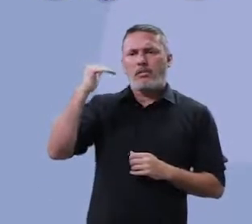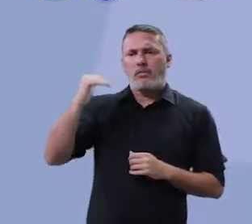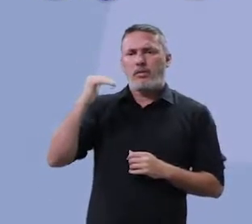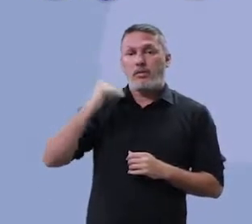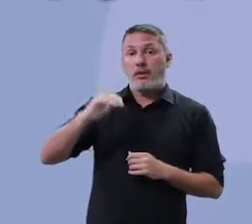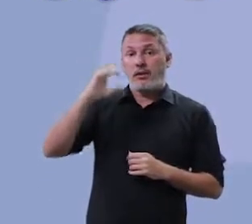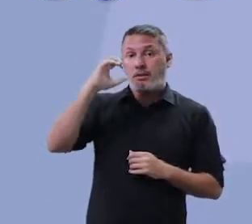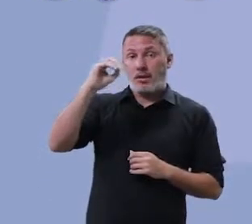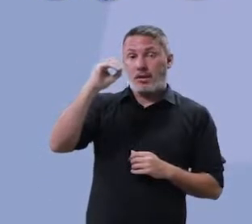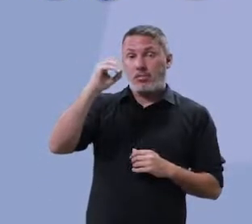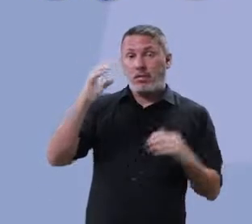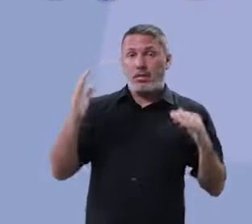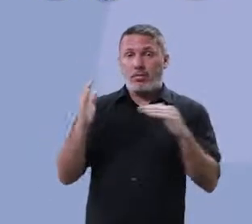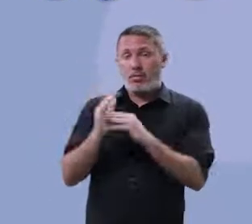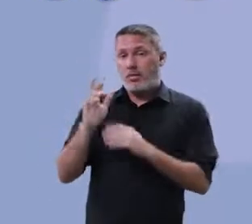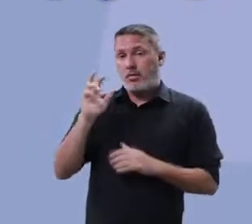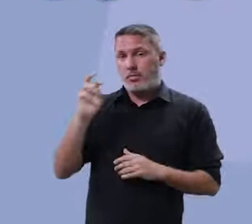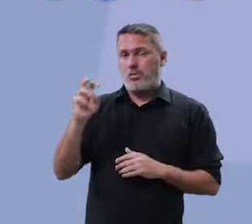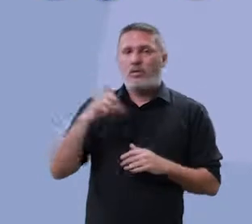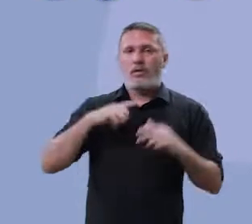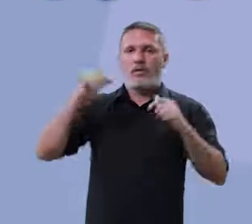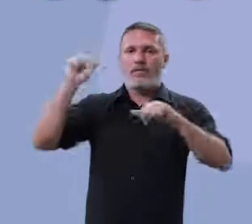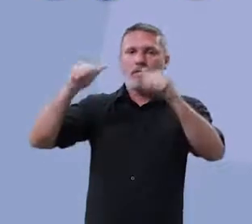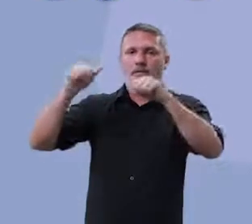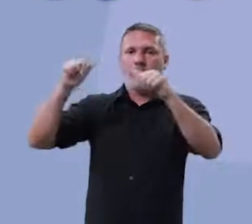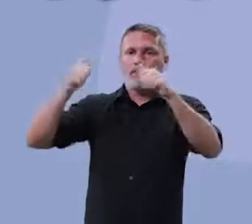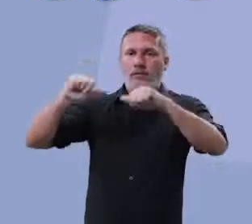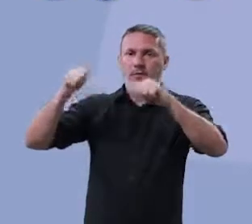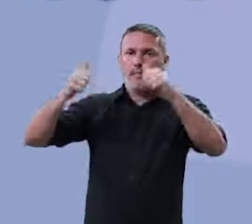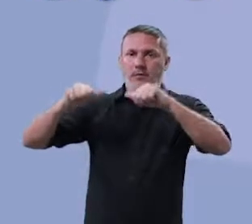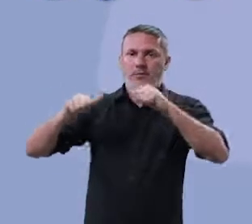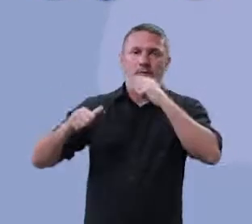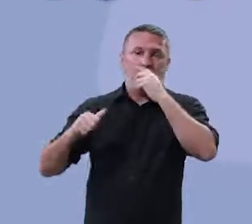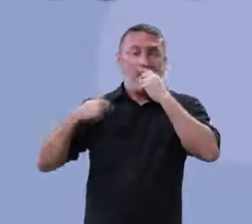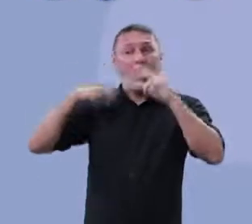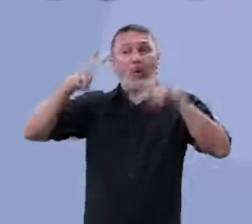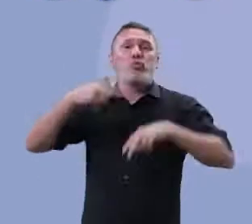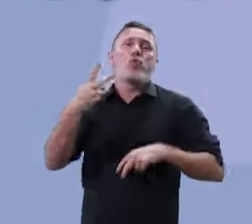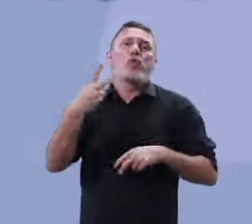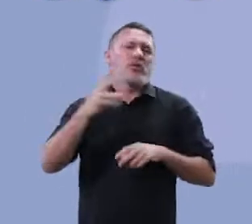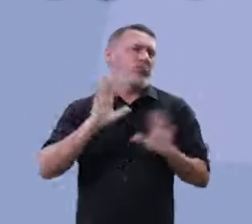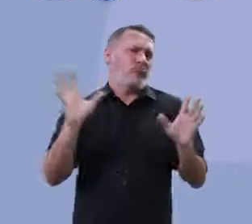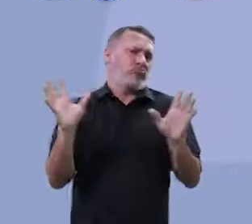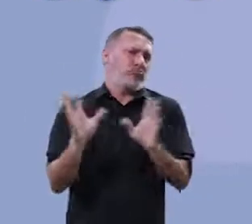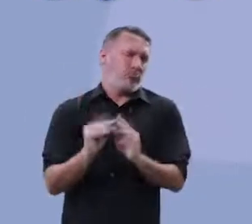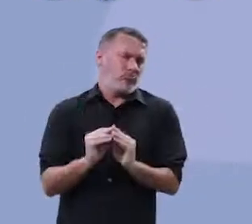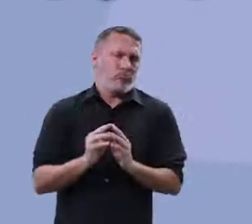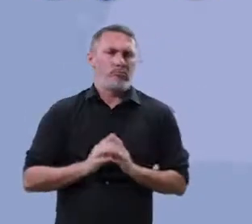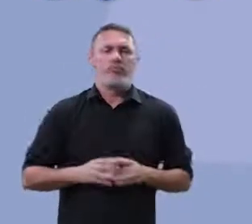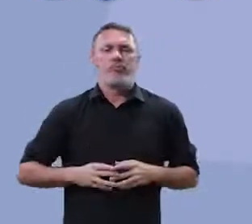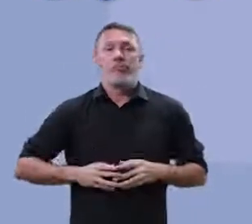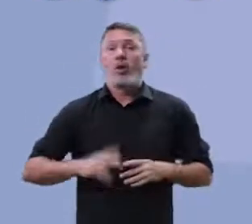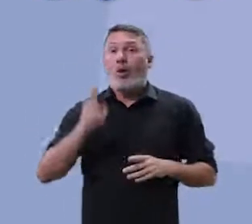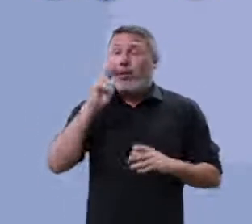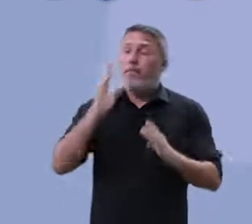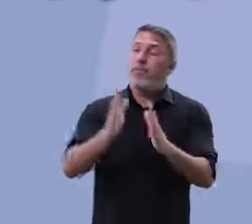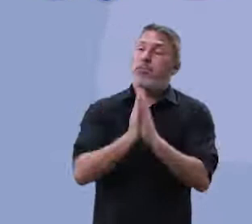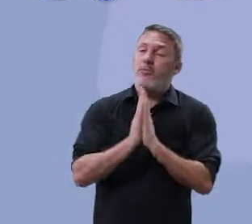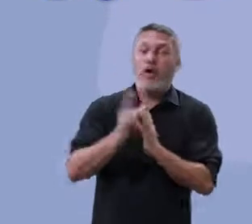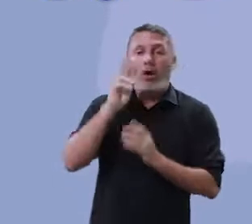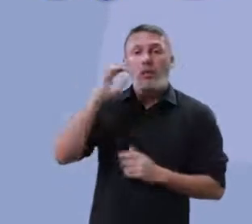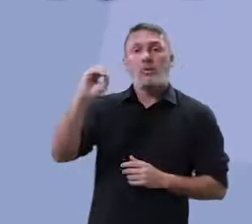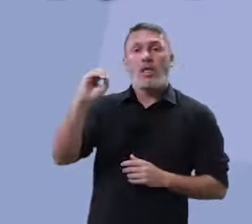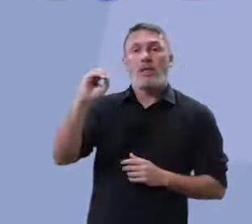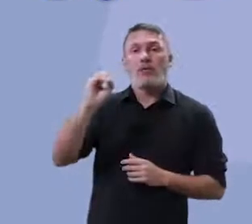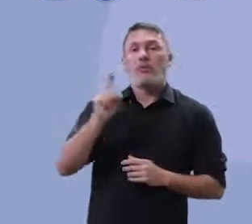0 ao 5, vai ter a sua avaliação. Vou ler apenas dois para vocês. Pelo amor de Deus,